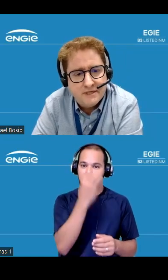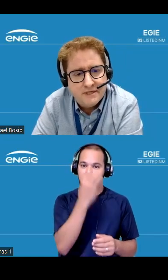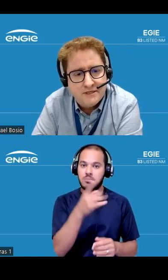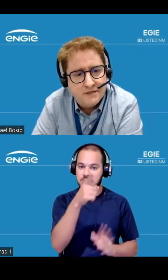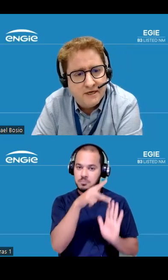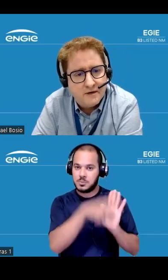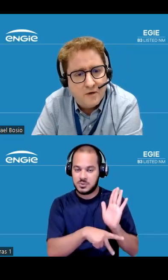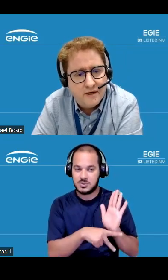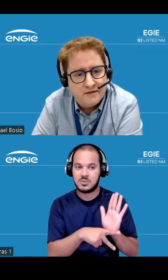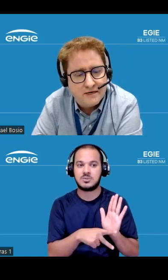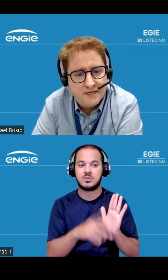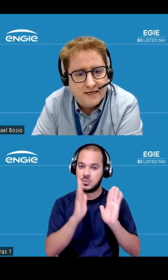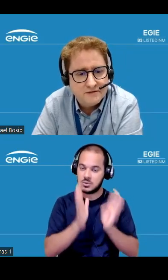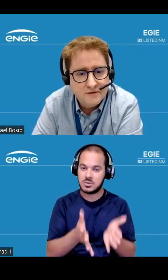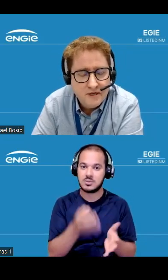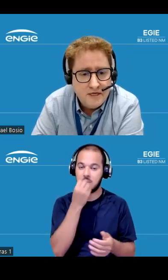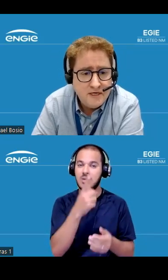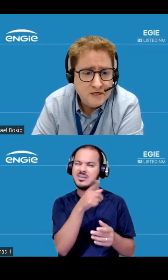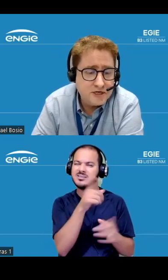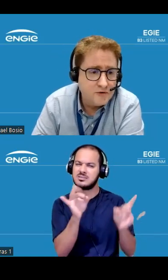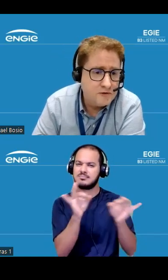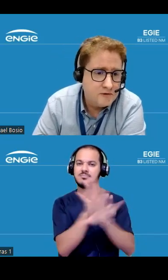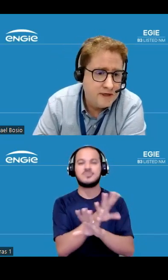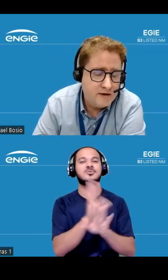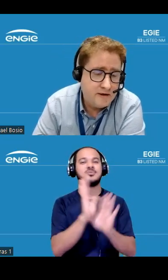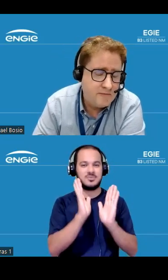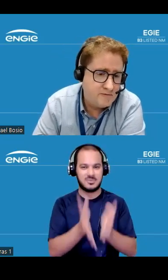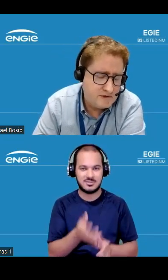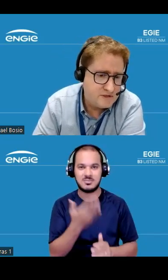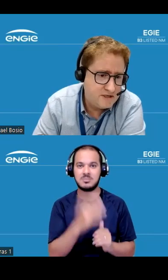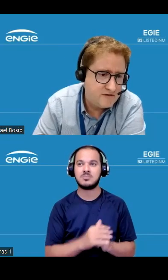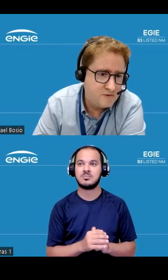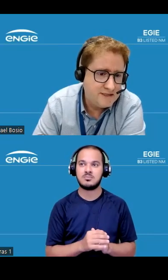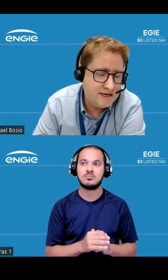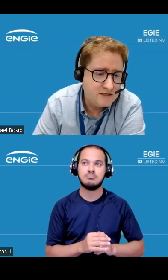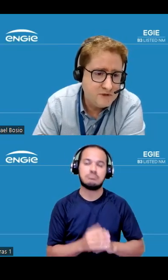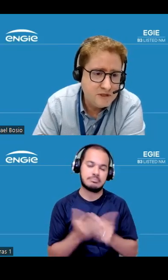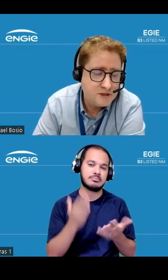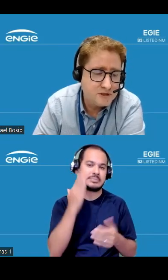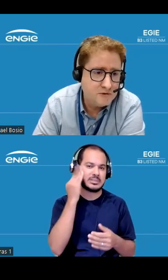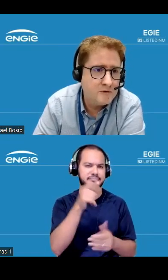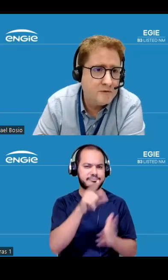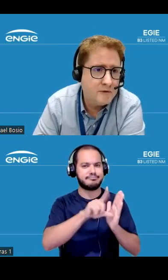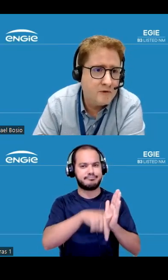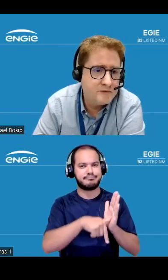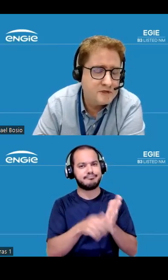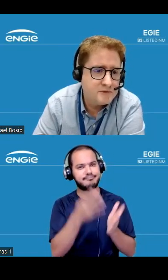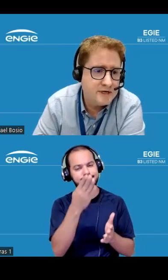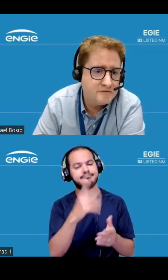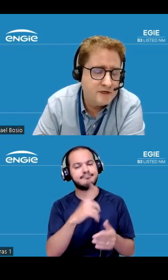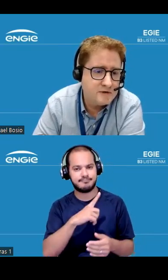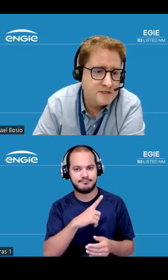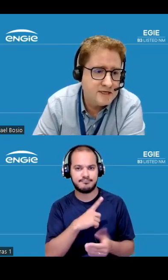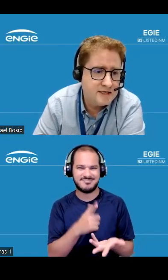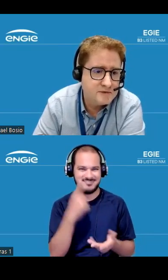basicamente terminado e que gerou sim teve um atraso e que gerou como vocês